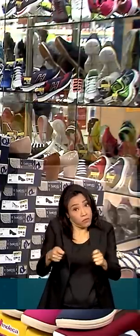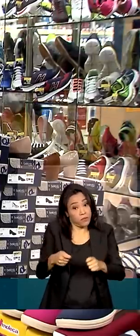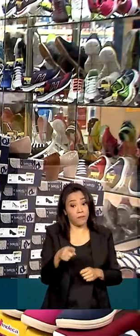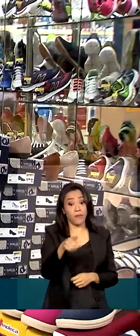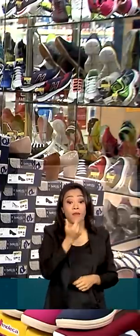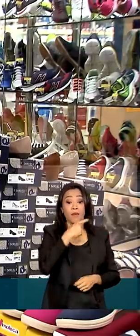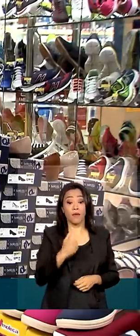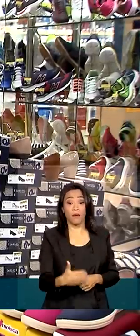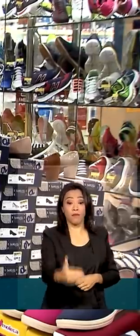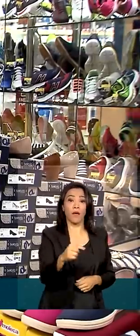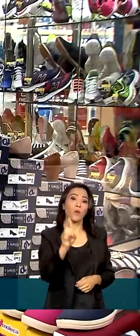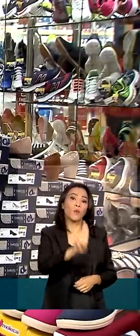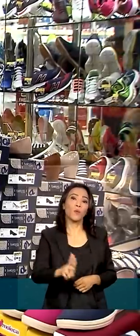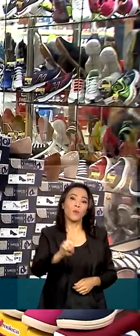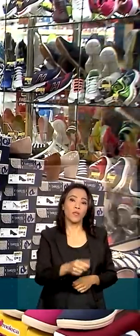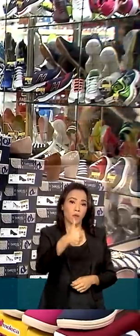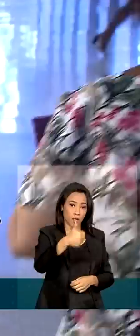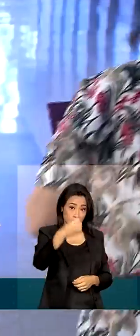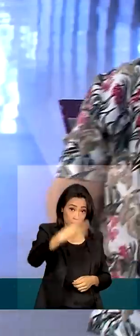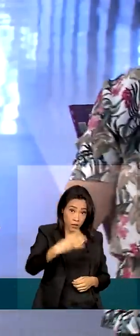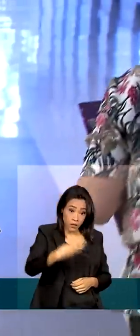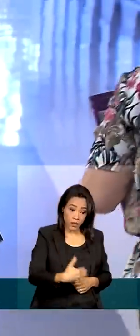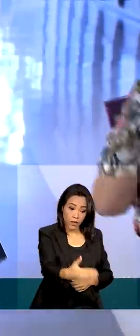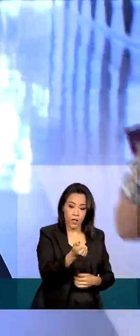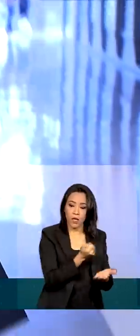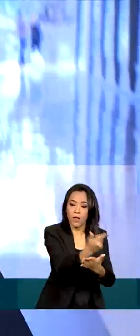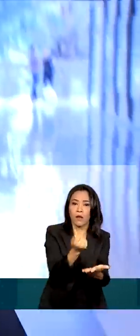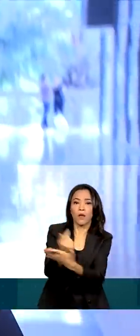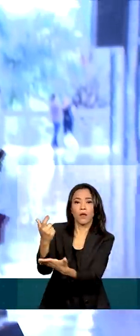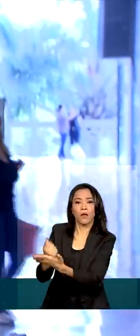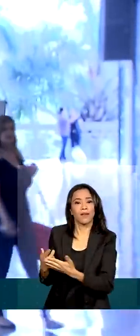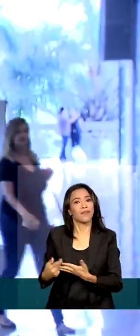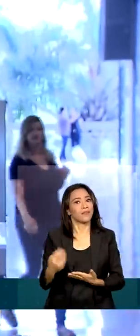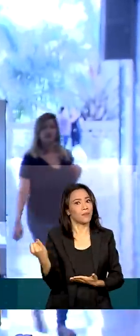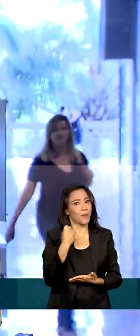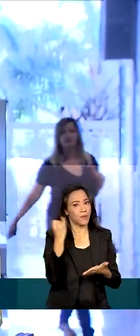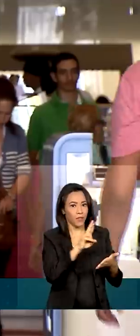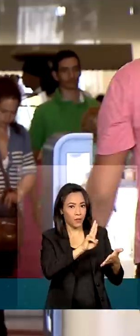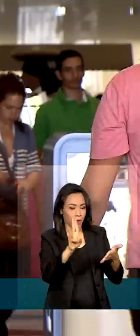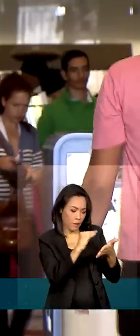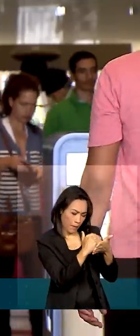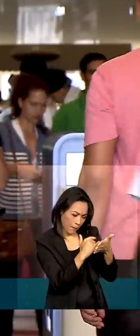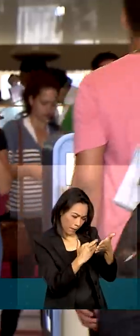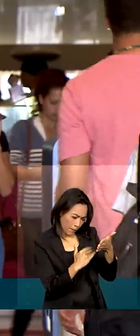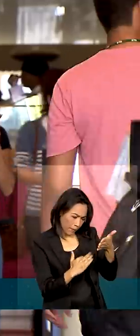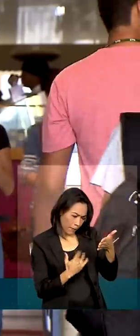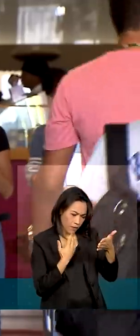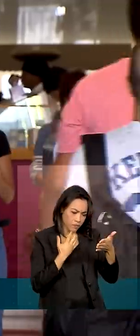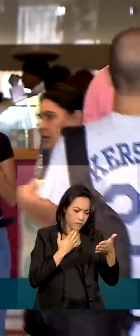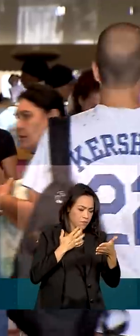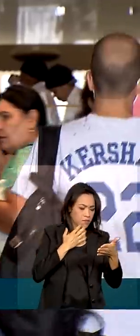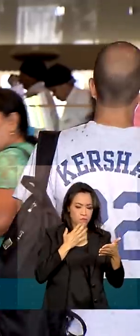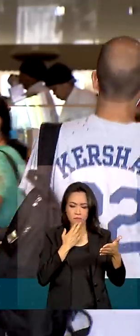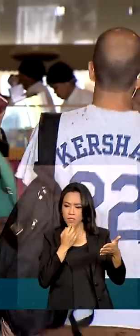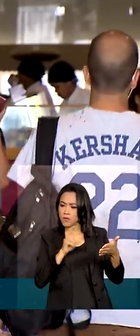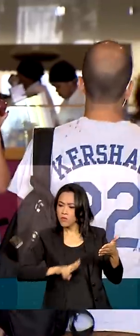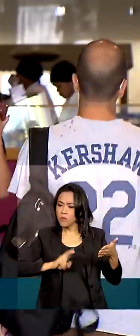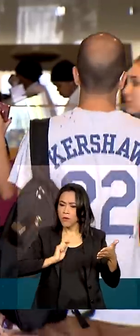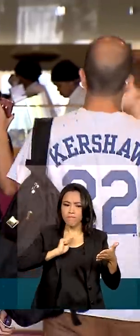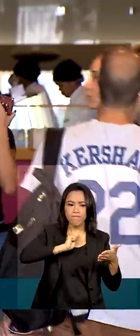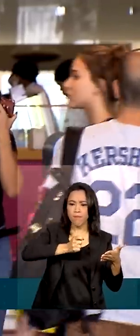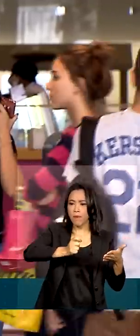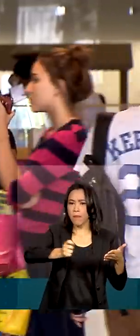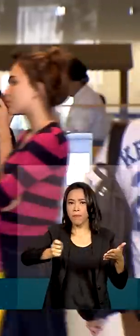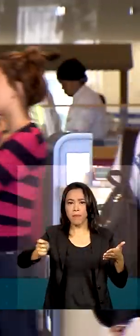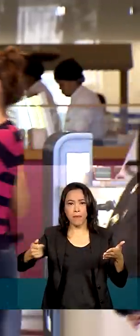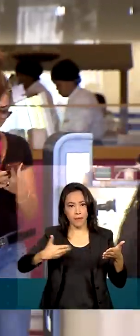13º nas compras de fim de ano, a dica é fazer uma lista de prioridades e determinar o valor que deseja utilizar em